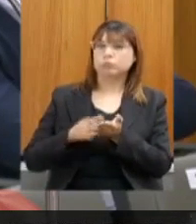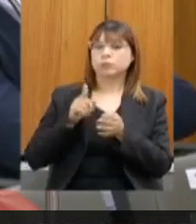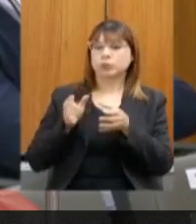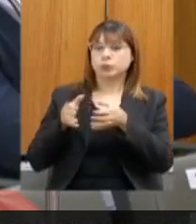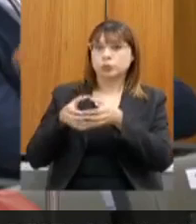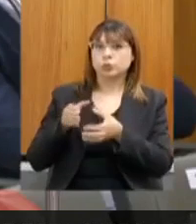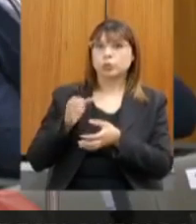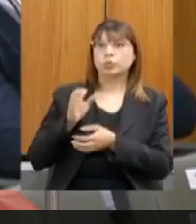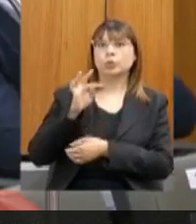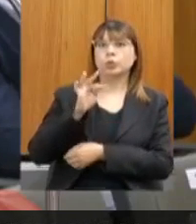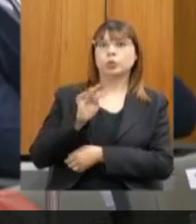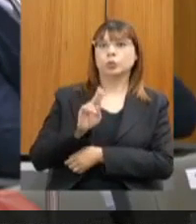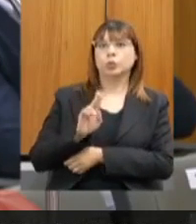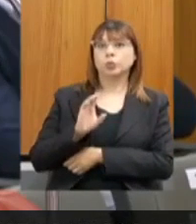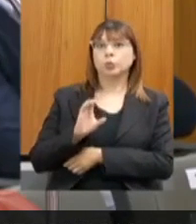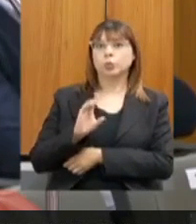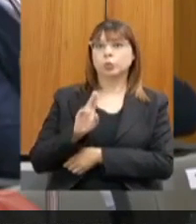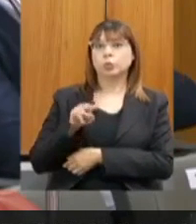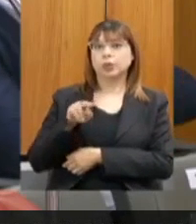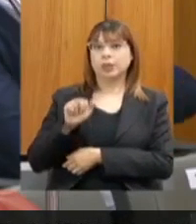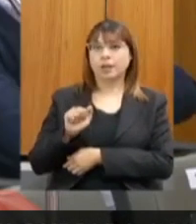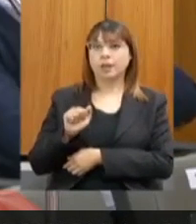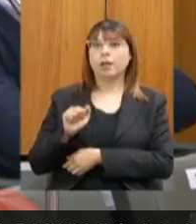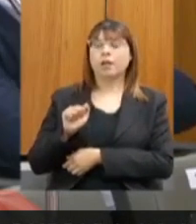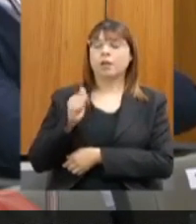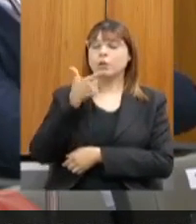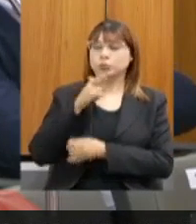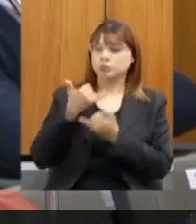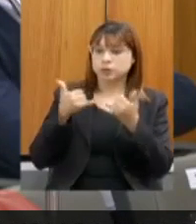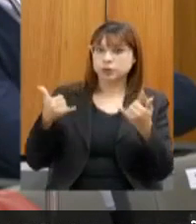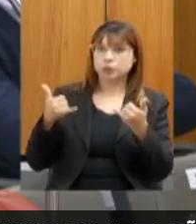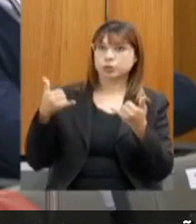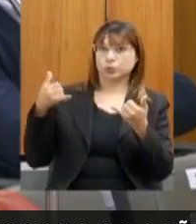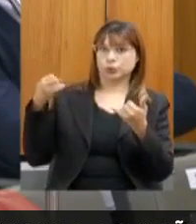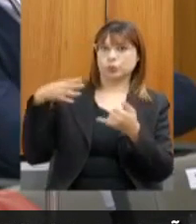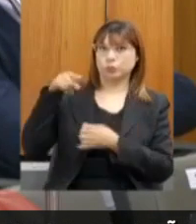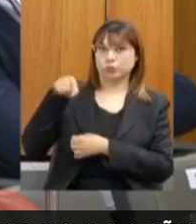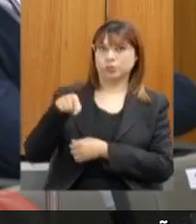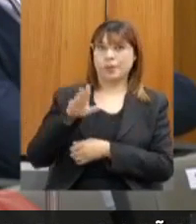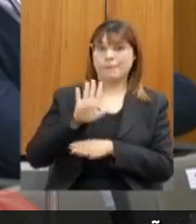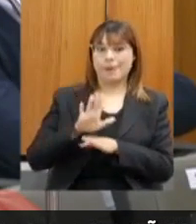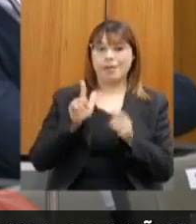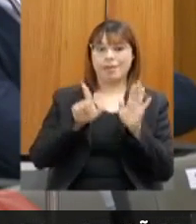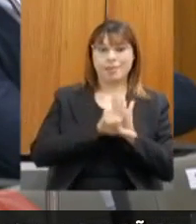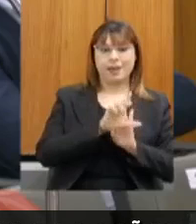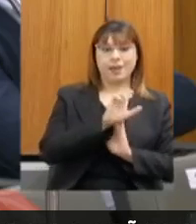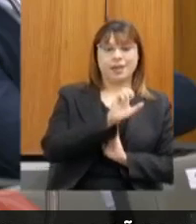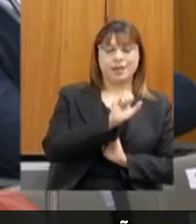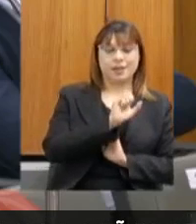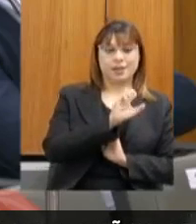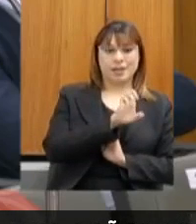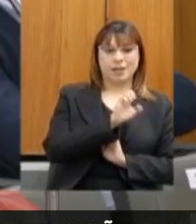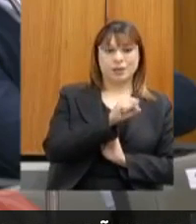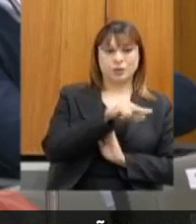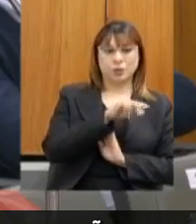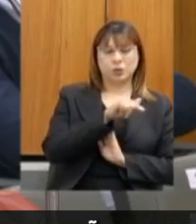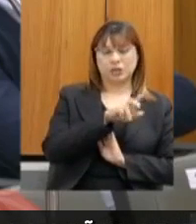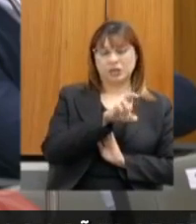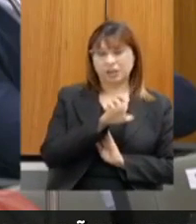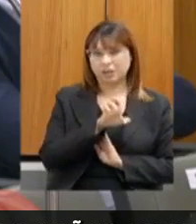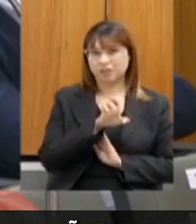energia elétrica, o que, a priori, não seria possível pela lei do SNUC. Então, de forma inovadora, nós